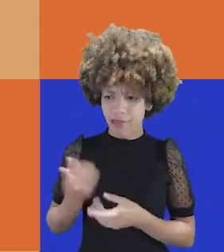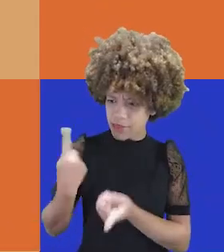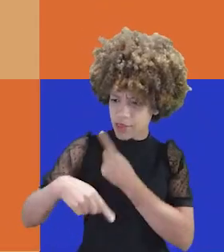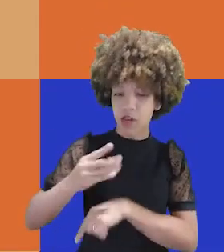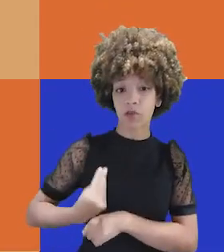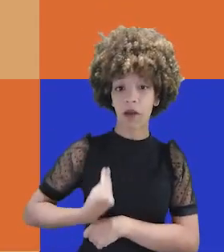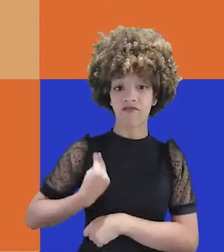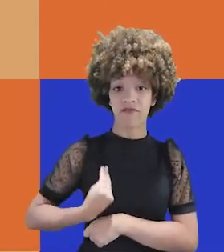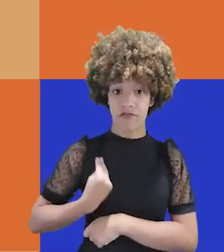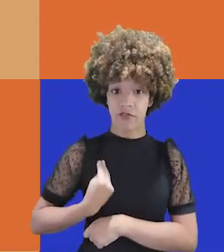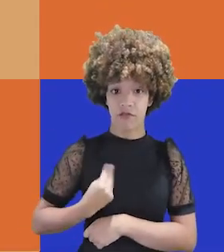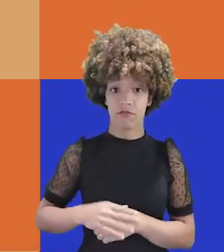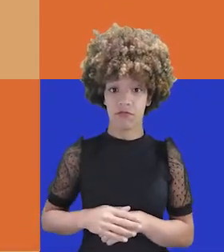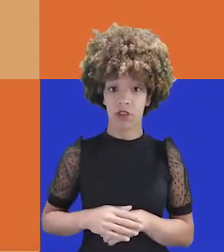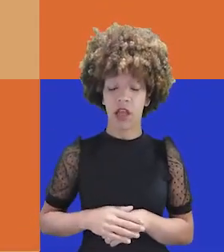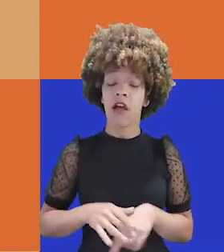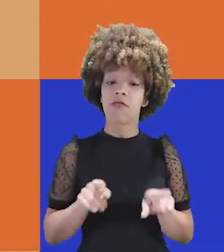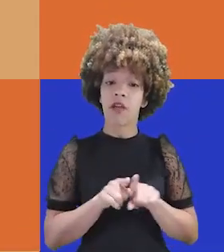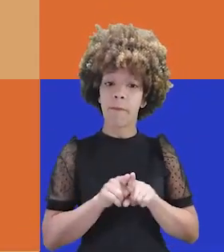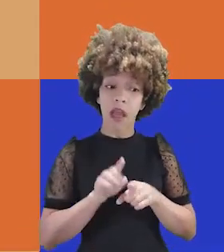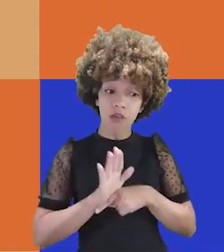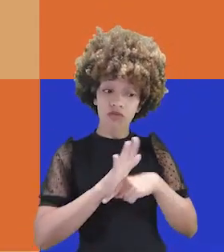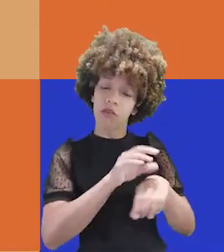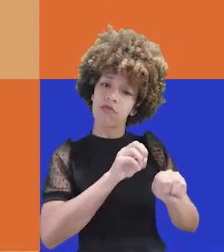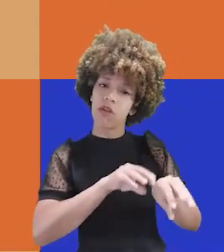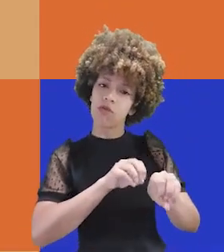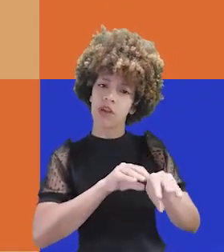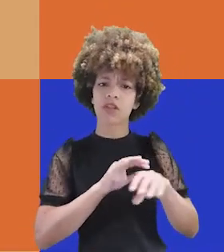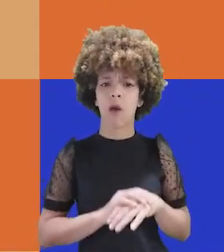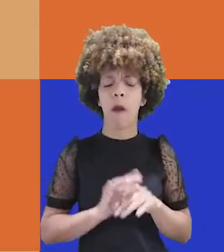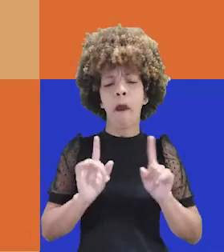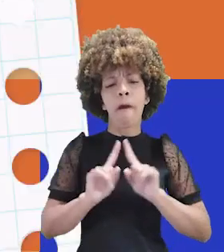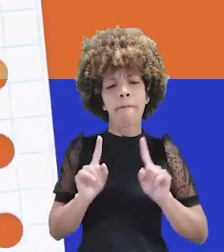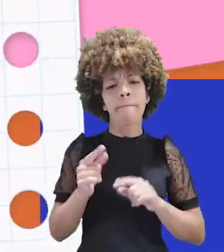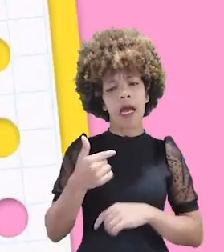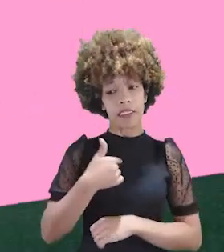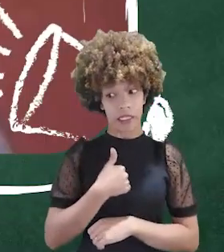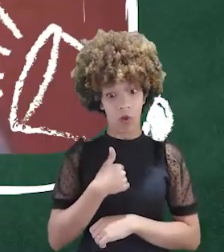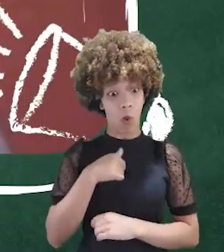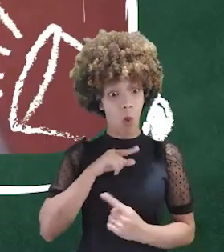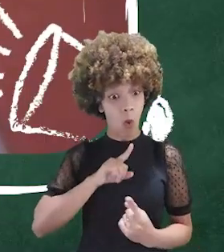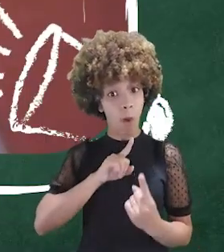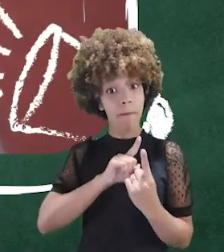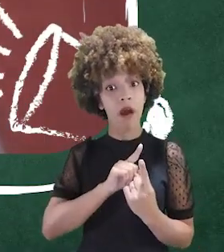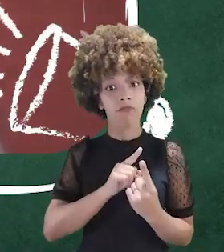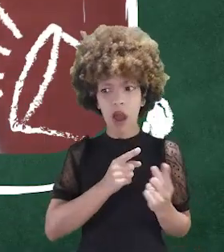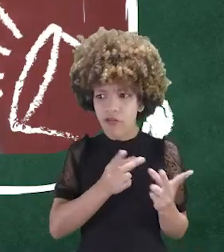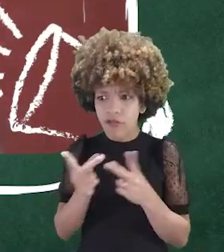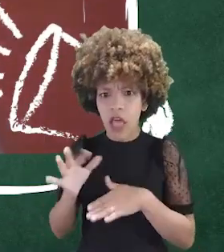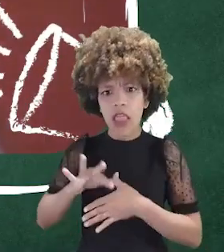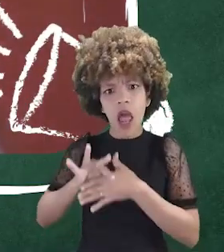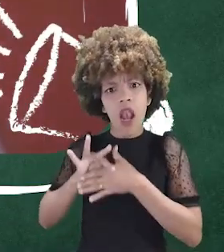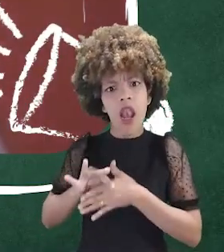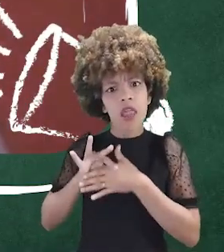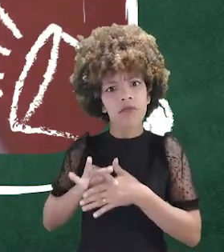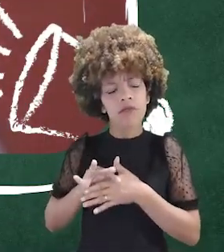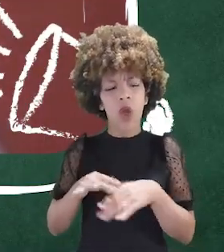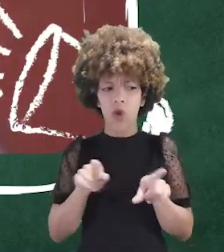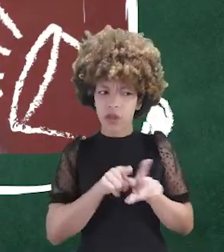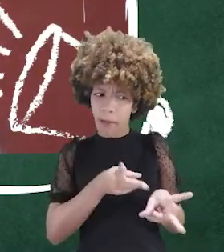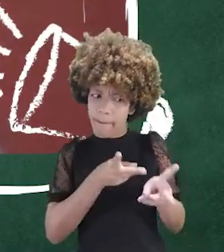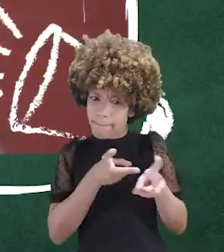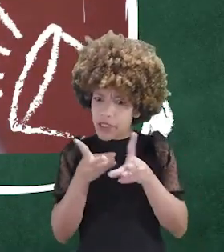transformar vidas, fazendo isso em prol da educação. Mas eu, como consultora, eu como líder, eu